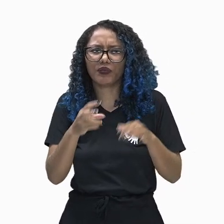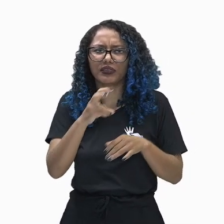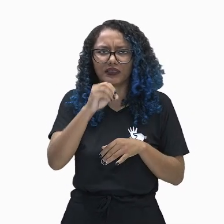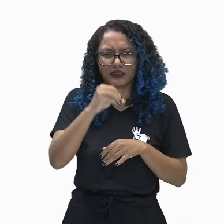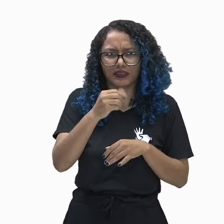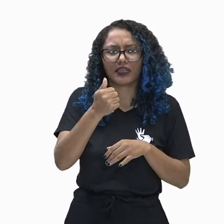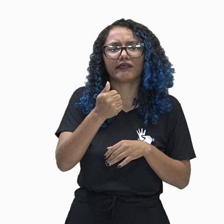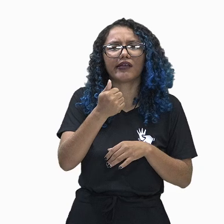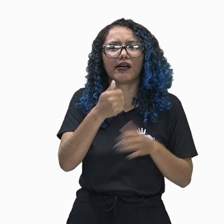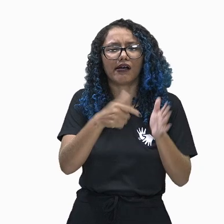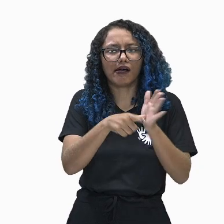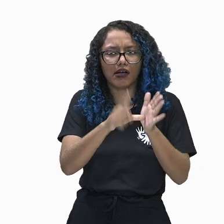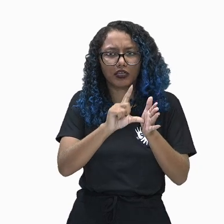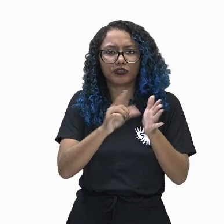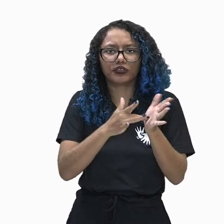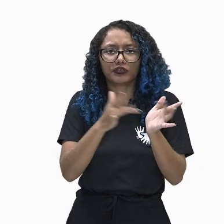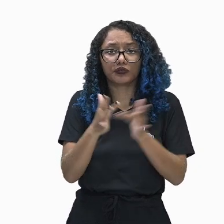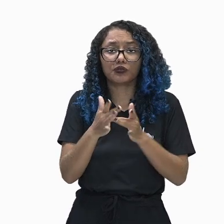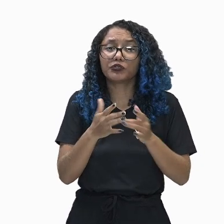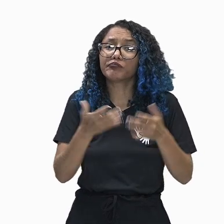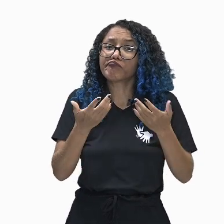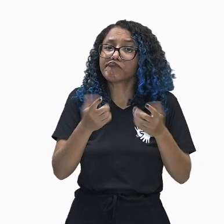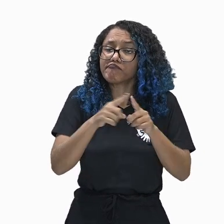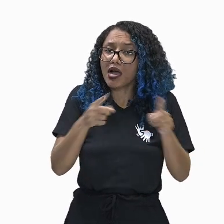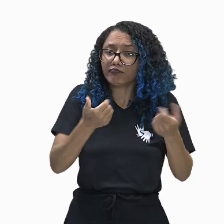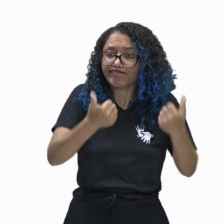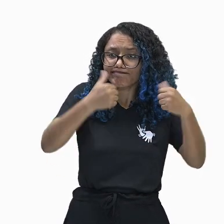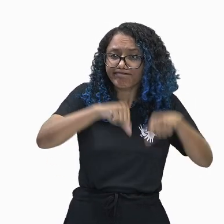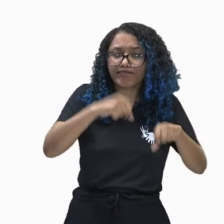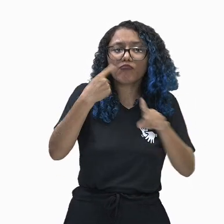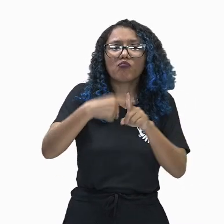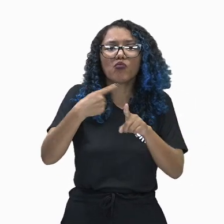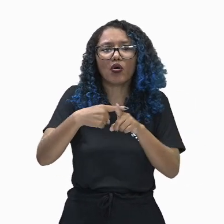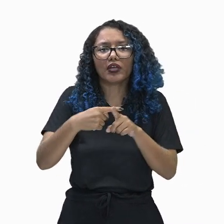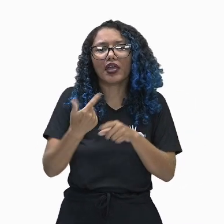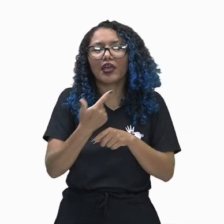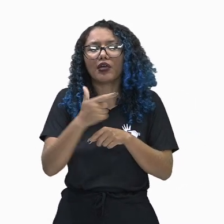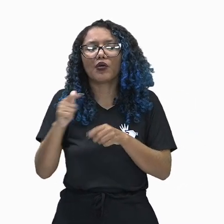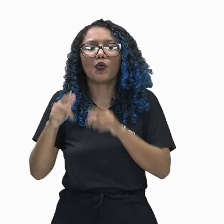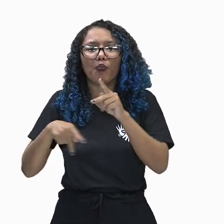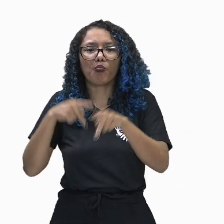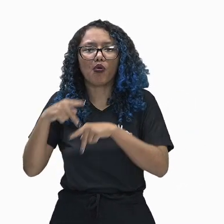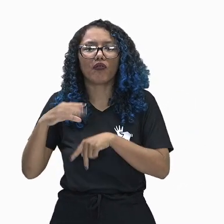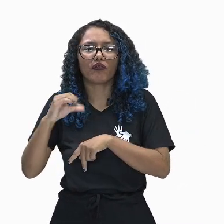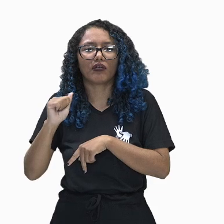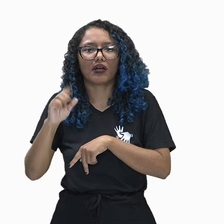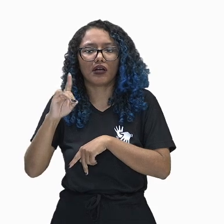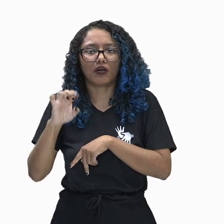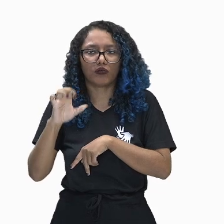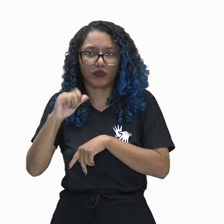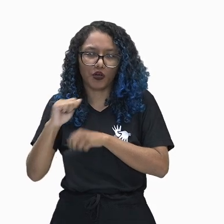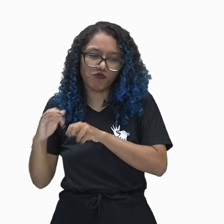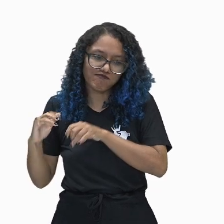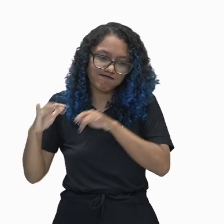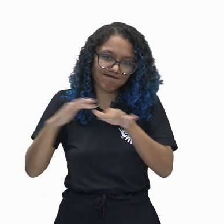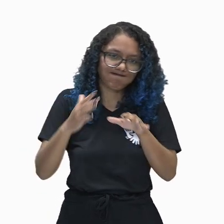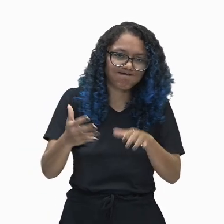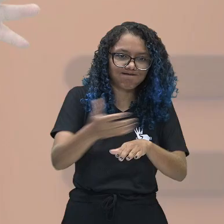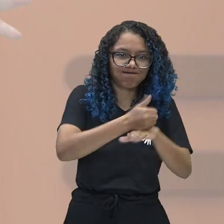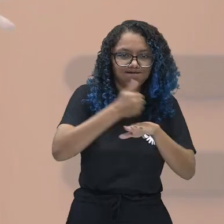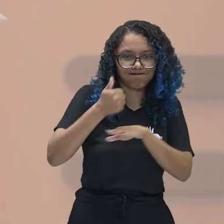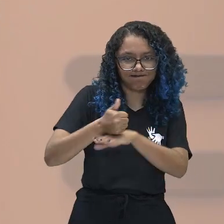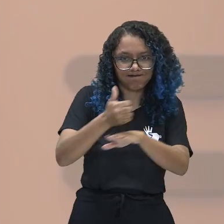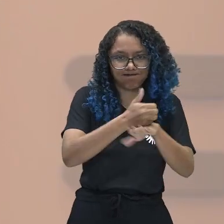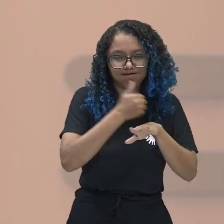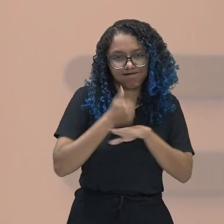sofrer ataque dos caldeus. Os caldeus conseguiram conquistar Nínive, a capital Assíria, e a destruíram. E vamos